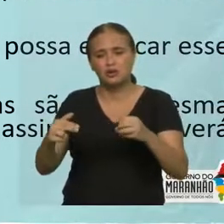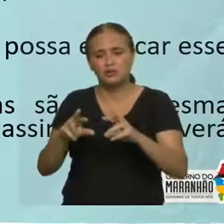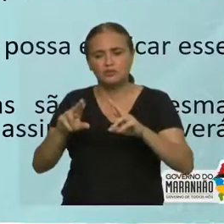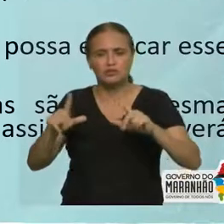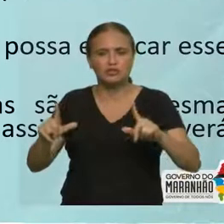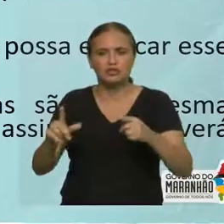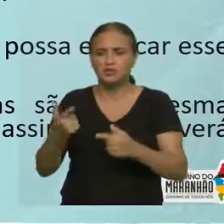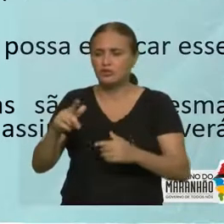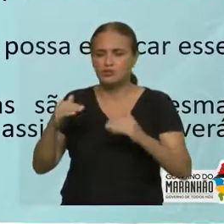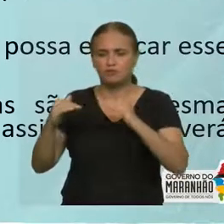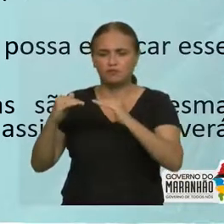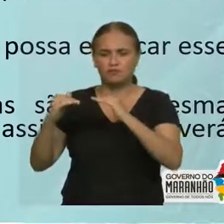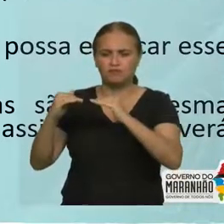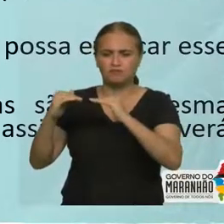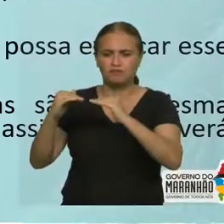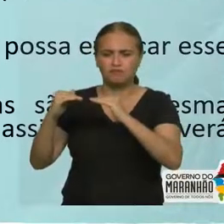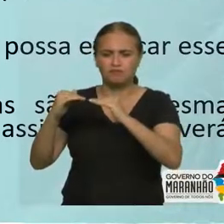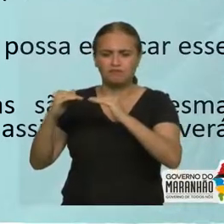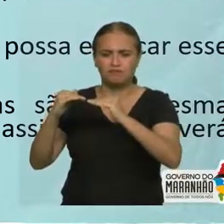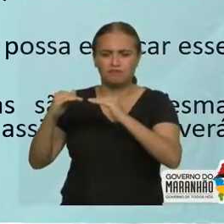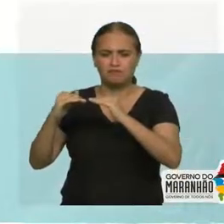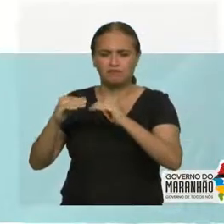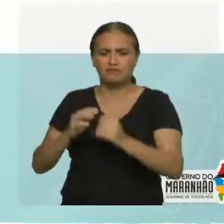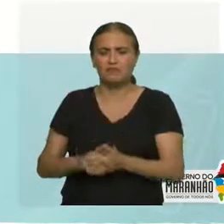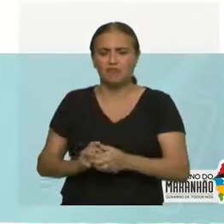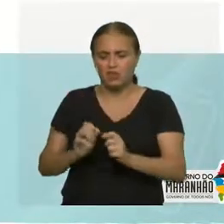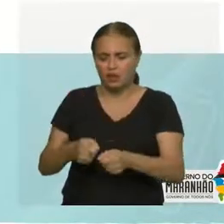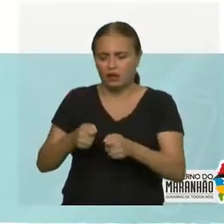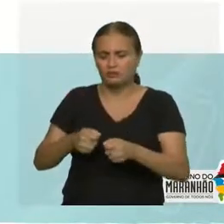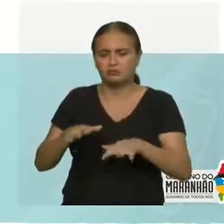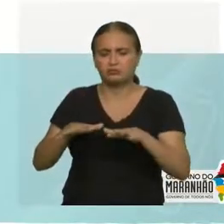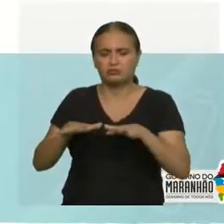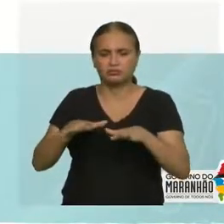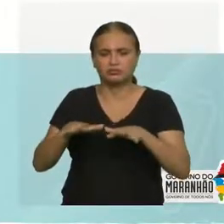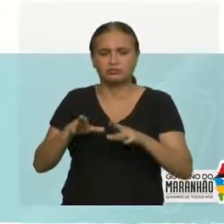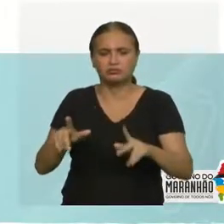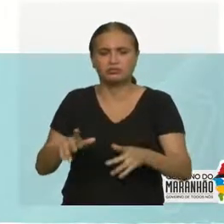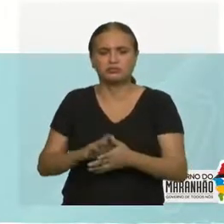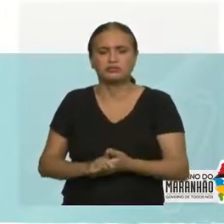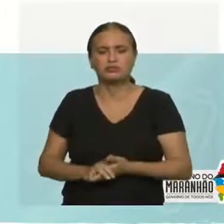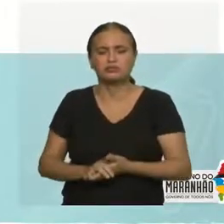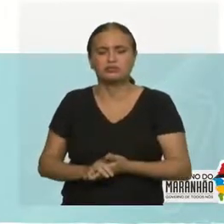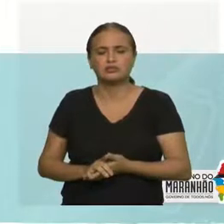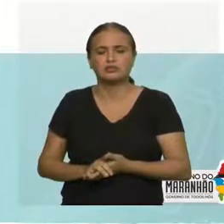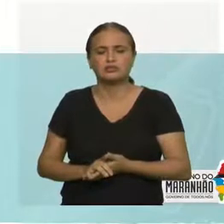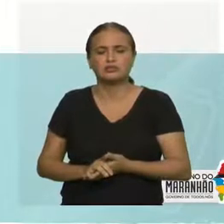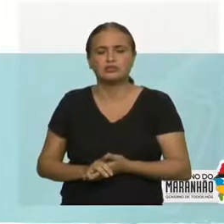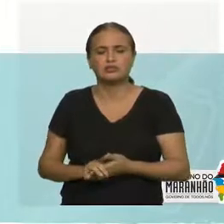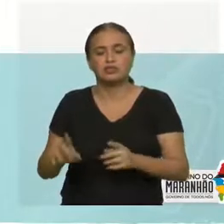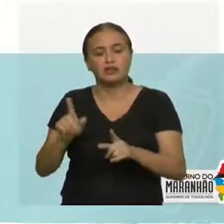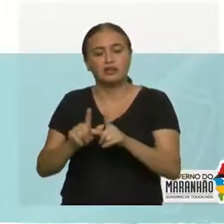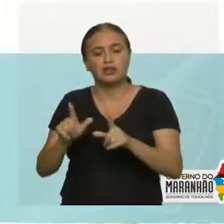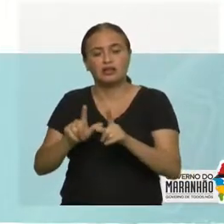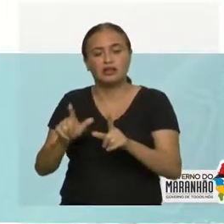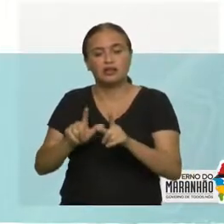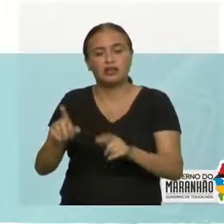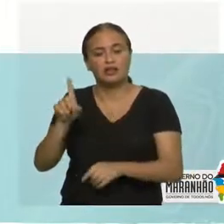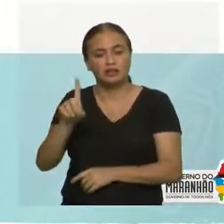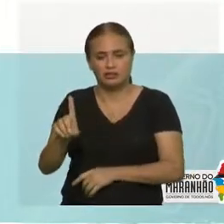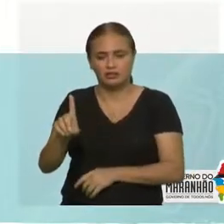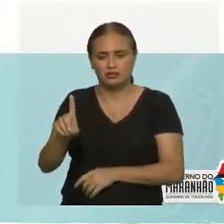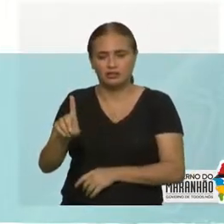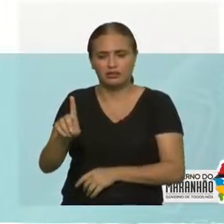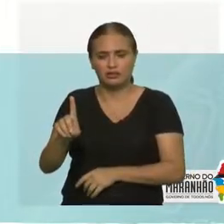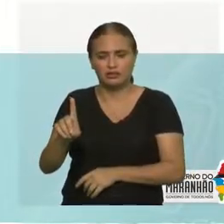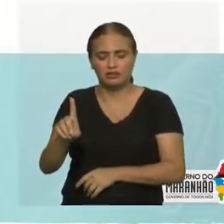equilíbrio e a carroça movimentar-se-á. Então, o que acontece aqui? Terceira lei de Newton, princípio de ação e